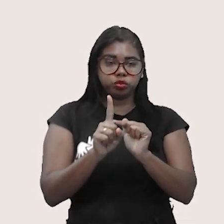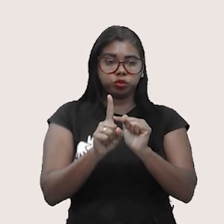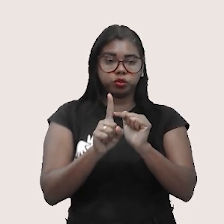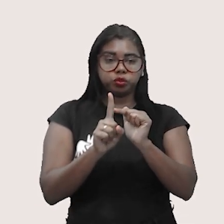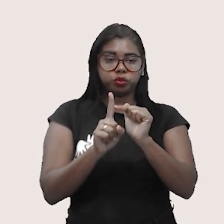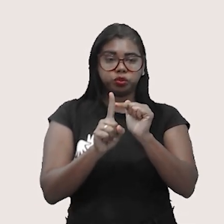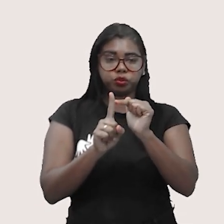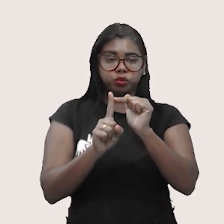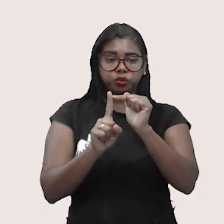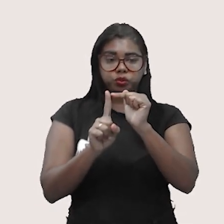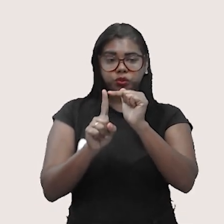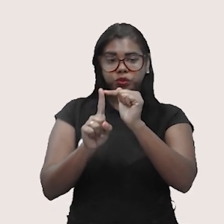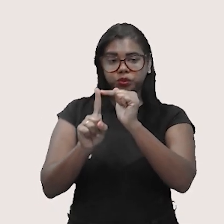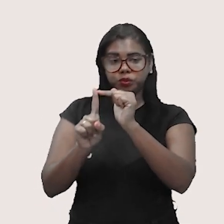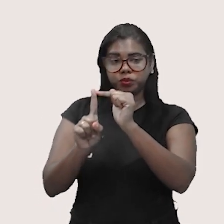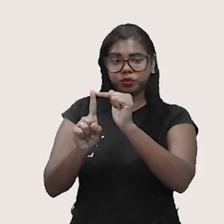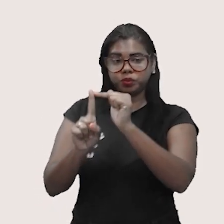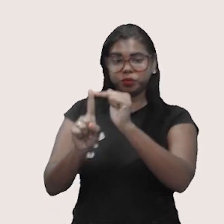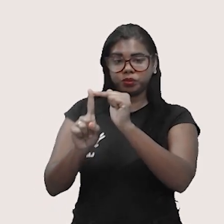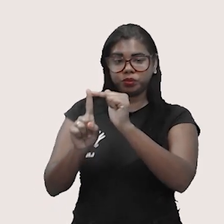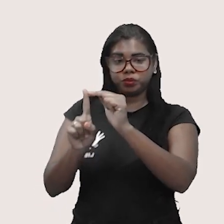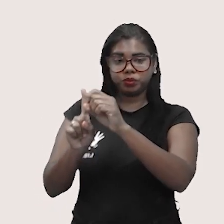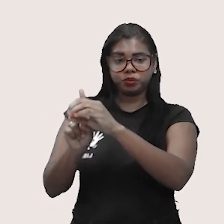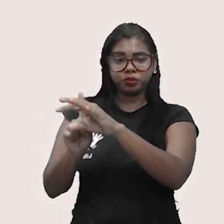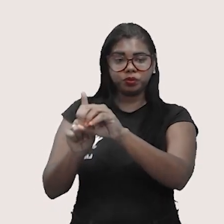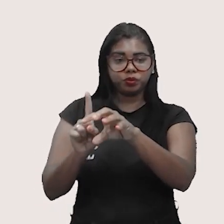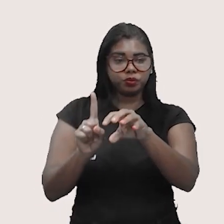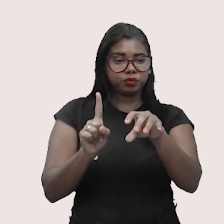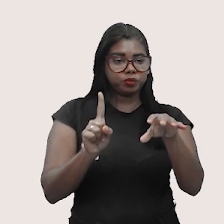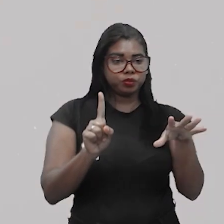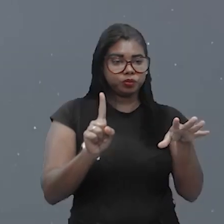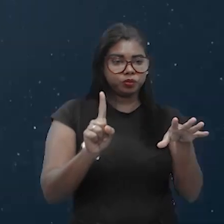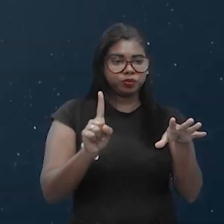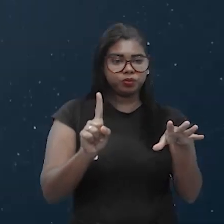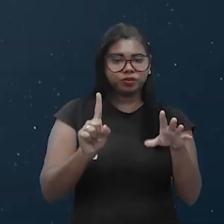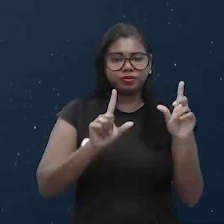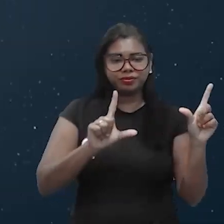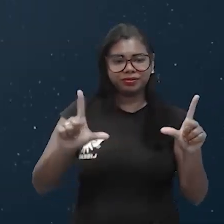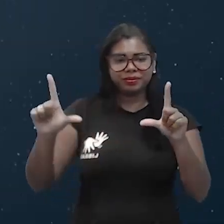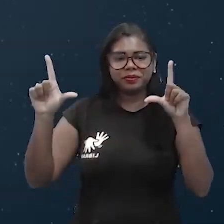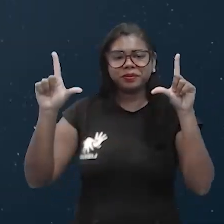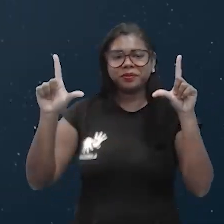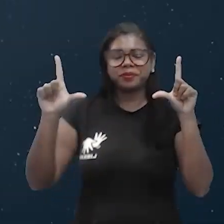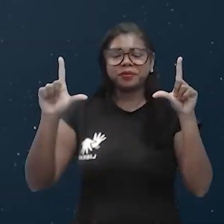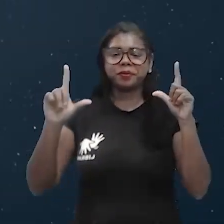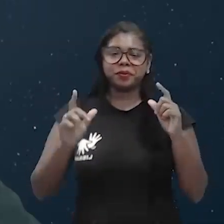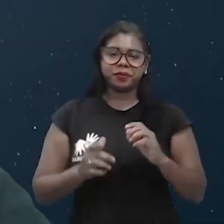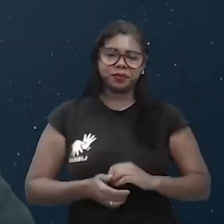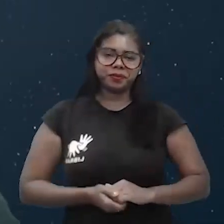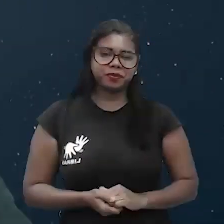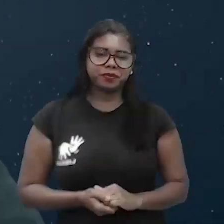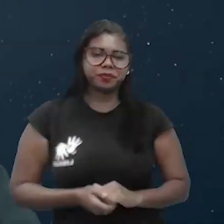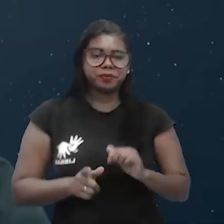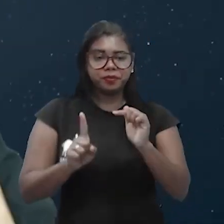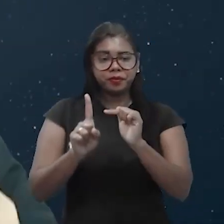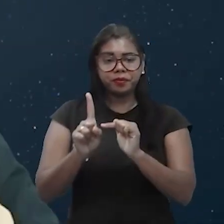Esse aumento da temperatura expandia o êmbolo. Robertão, me bota nessa tela aí, Robertão. Esse aumento da temperatura expandia o êmbolo e